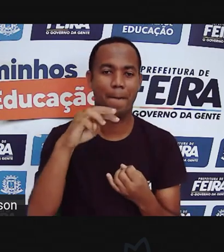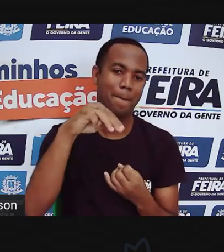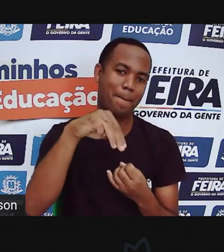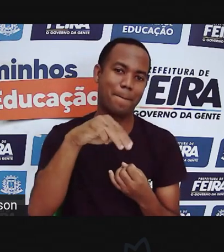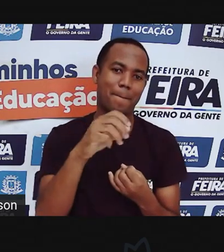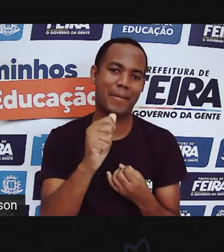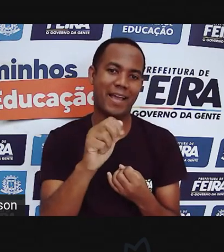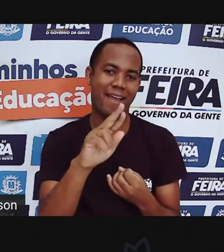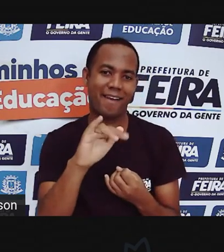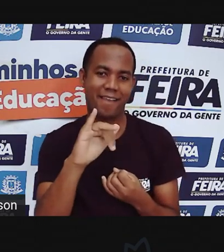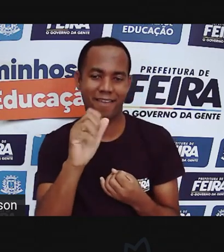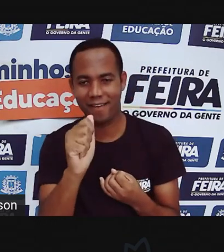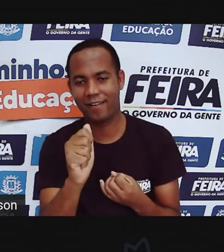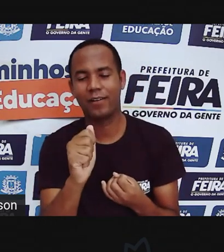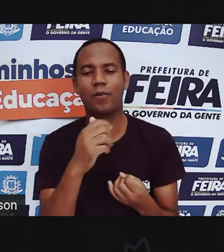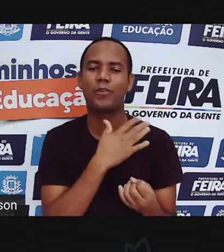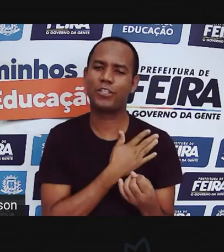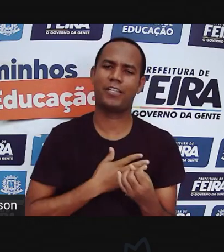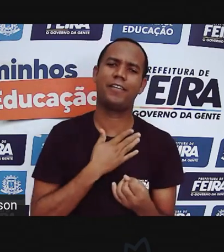Gostou, Anderson?